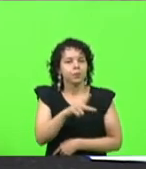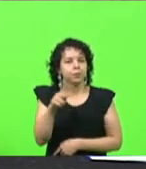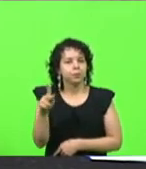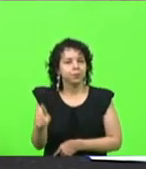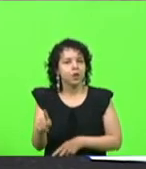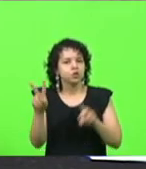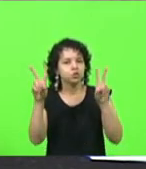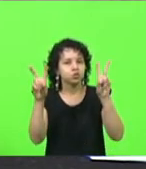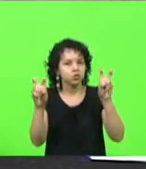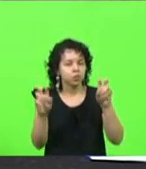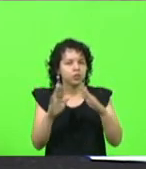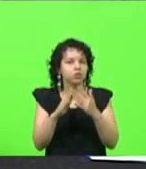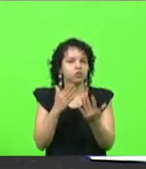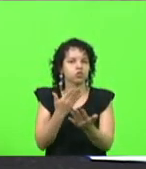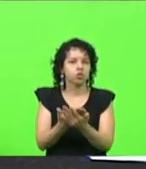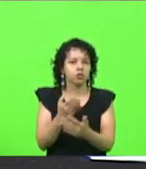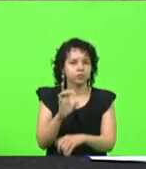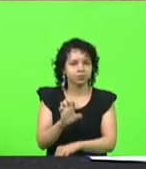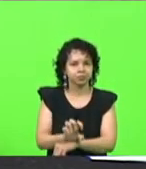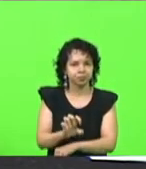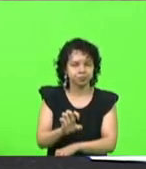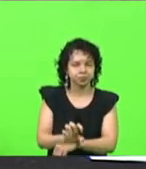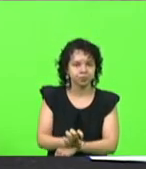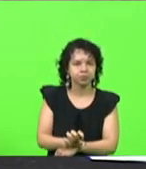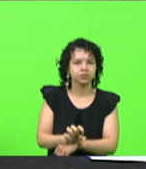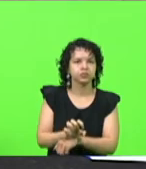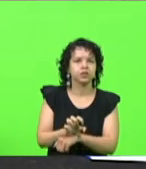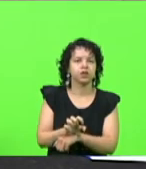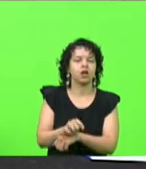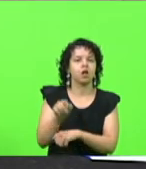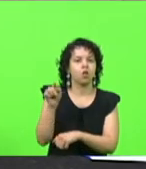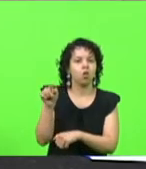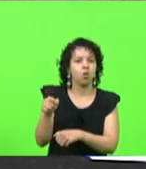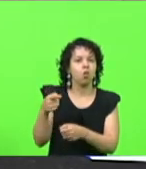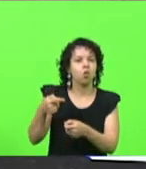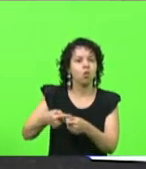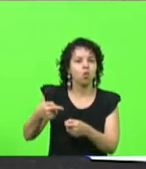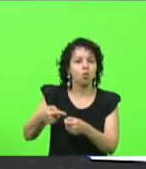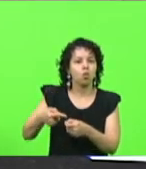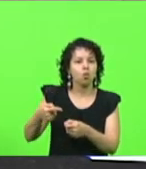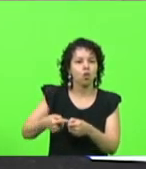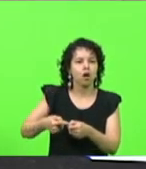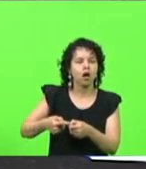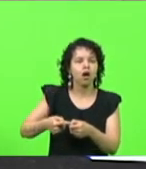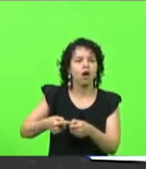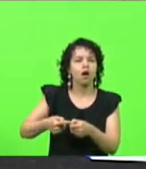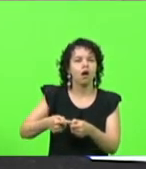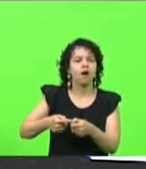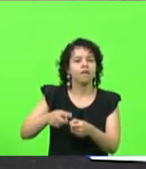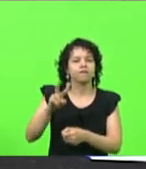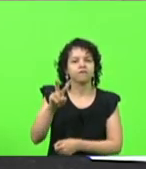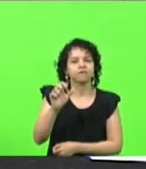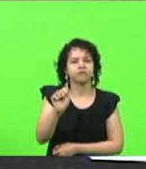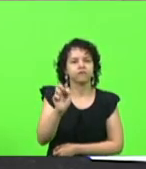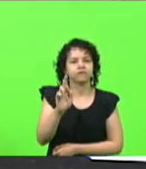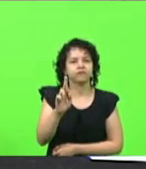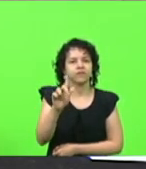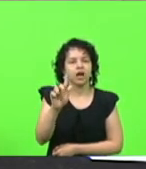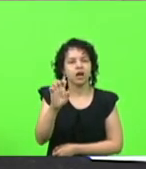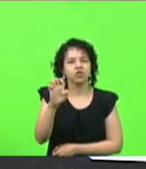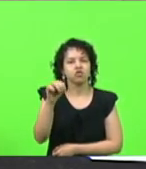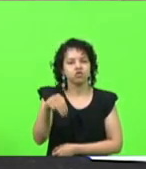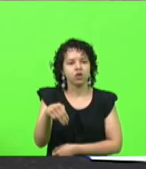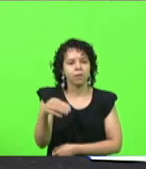escola estadual, lá de Vargem Bonita, eu conheço muito bem, lá na região da Campina da Alegria,